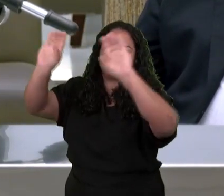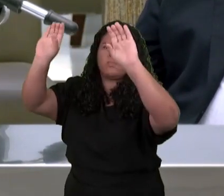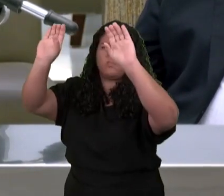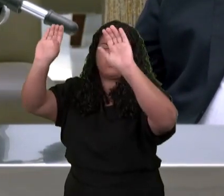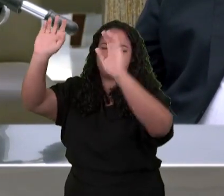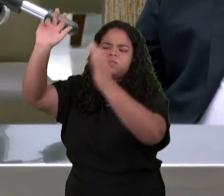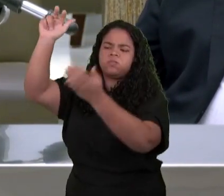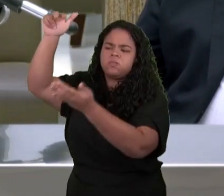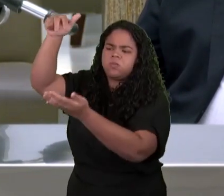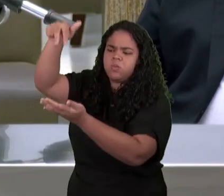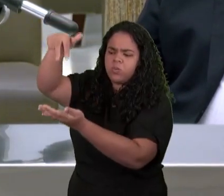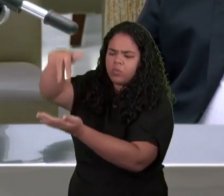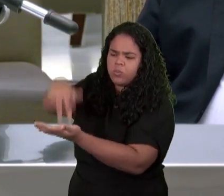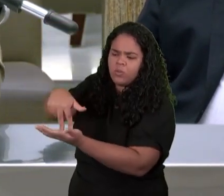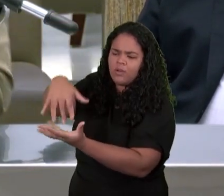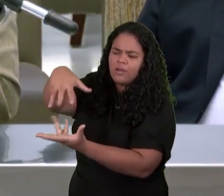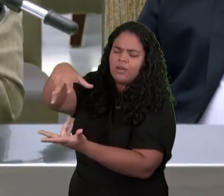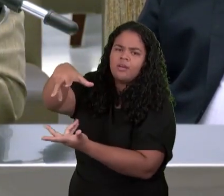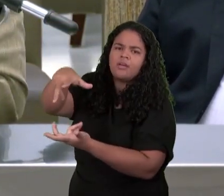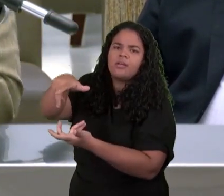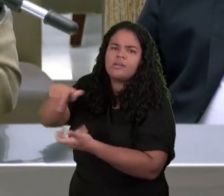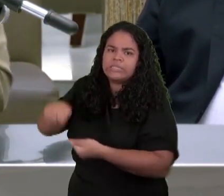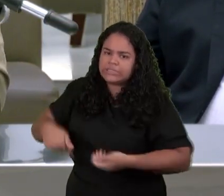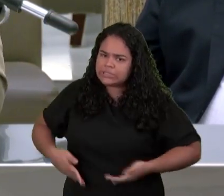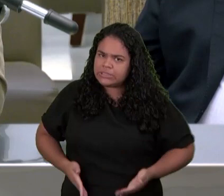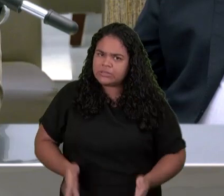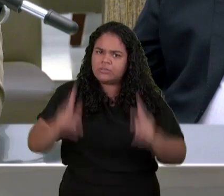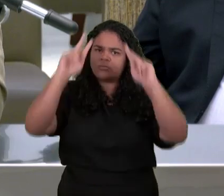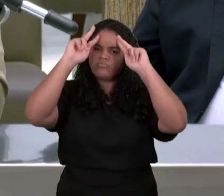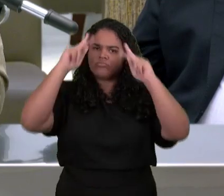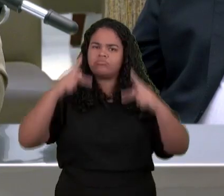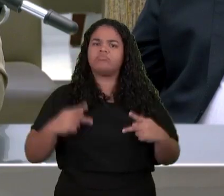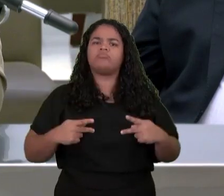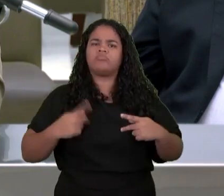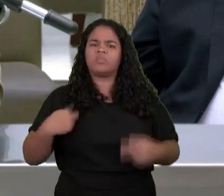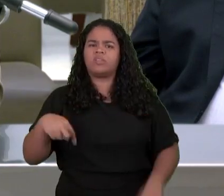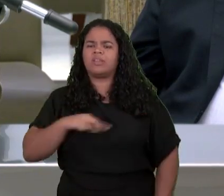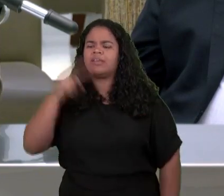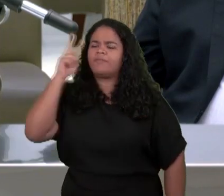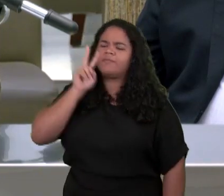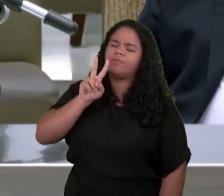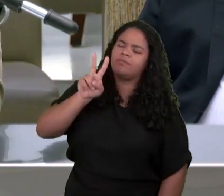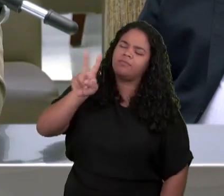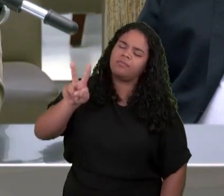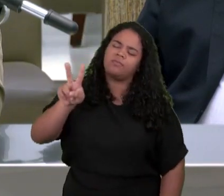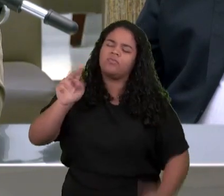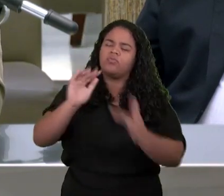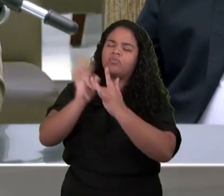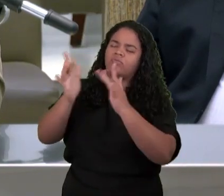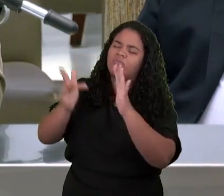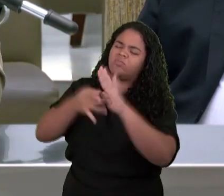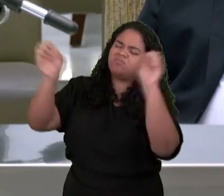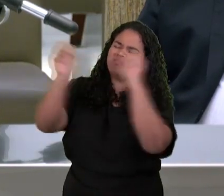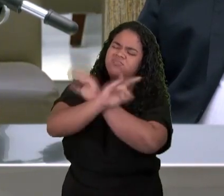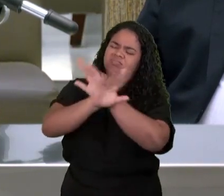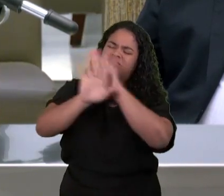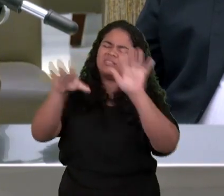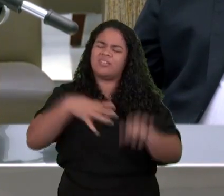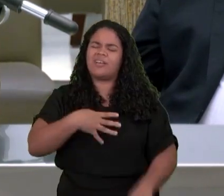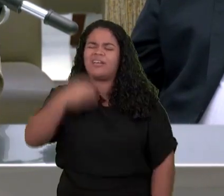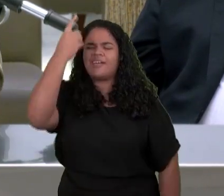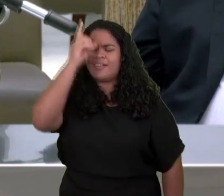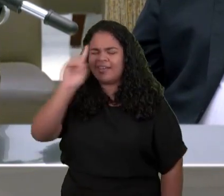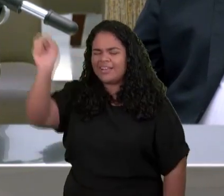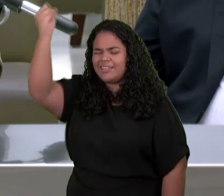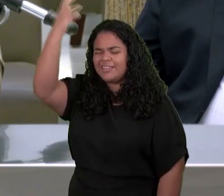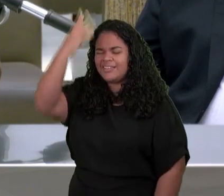vimos A sua glória Como a glória Do unigênito Do pai Cheio De graça